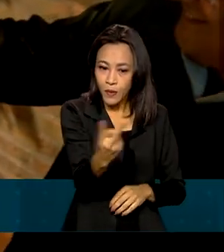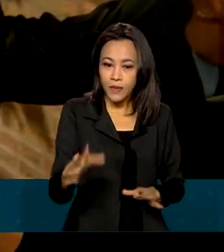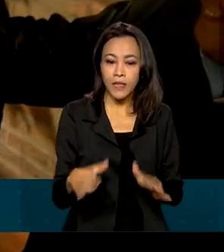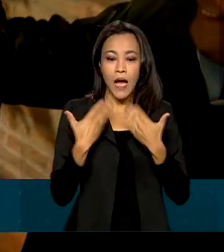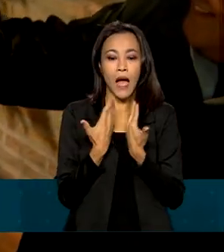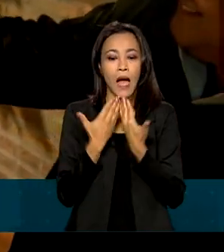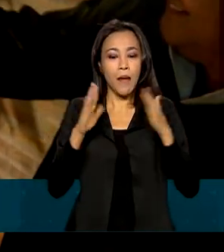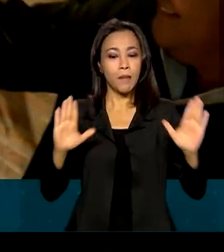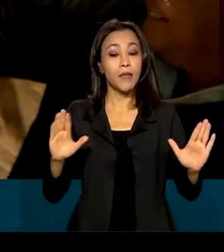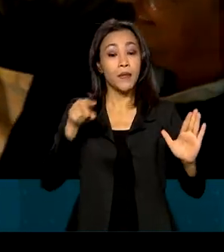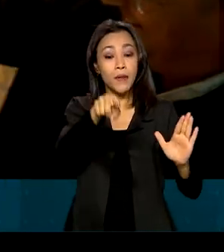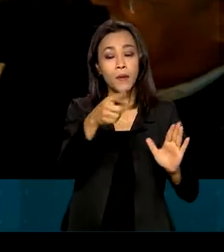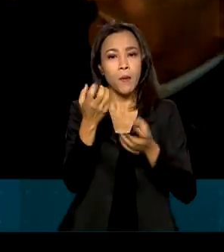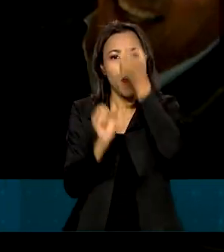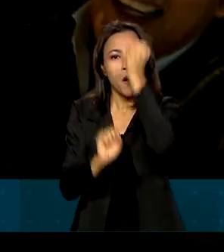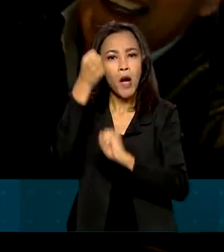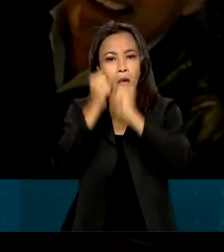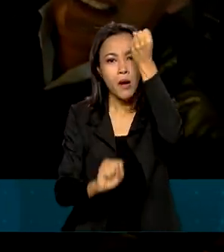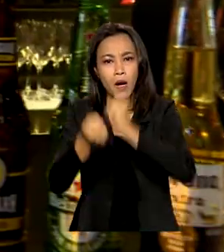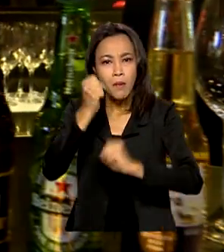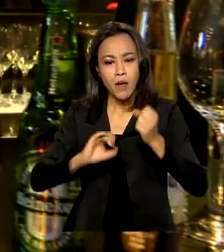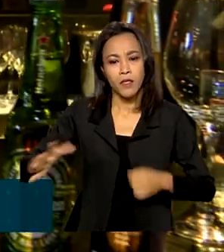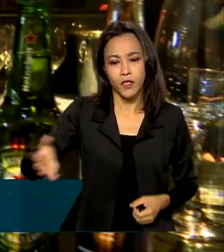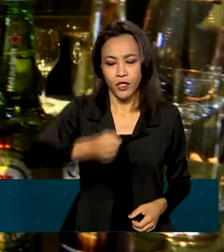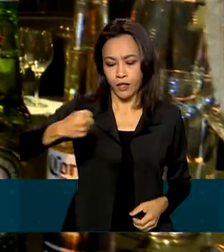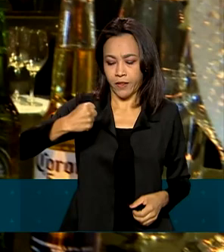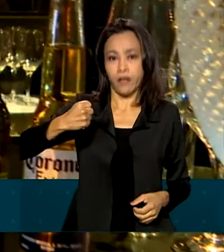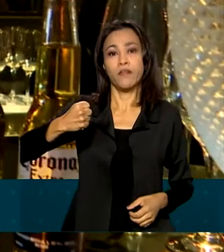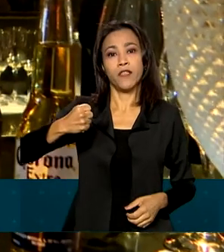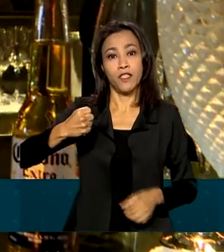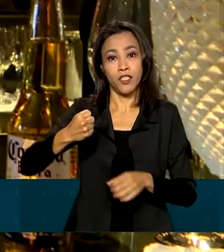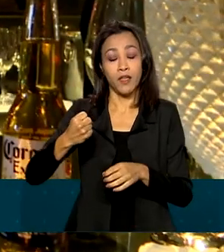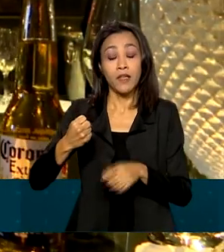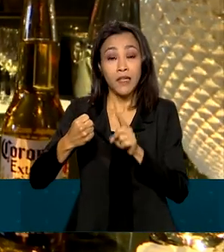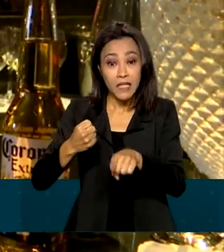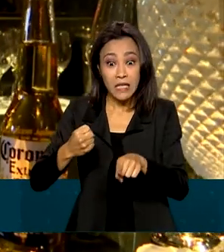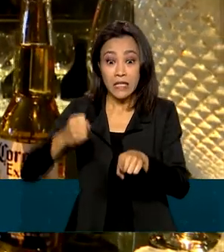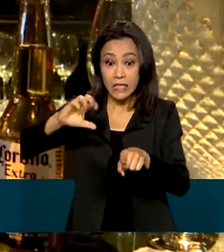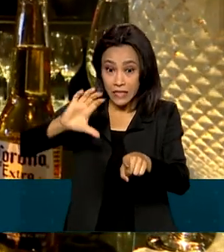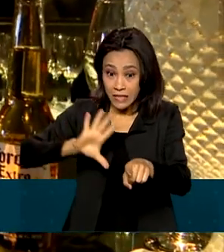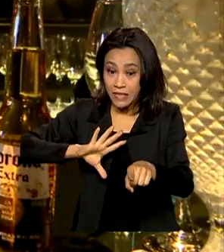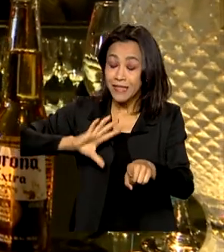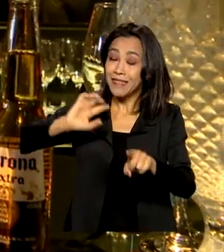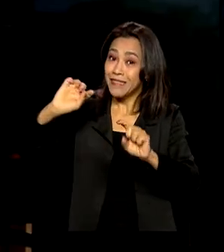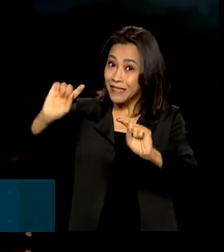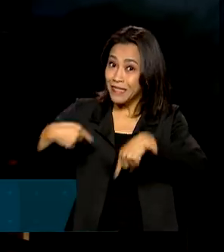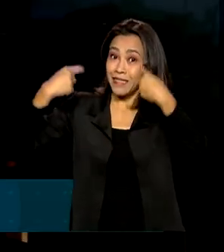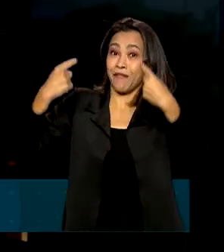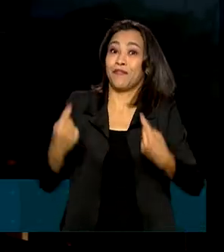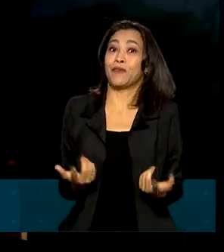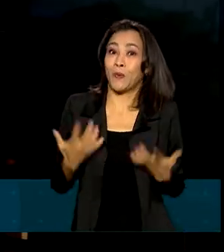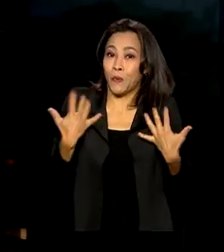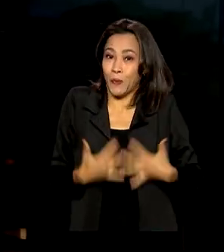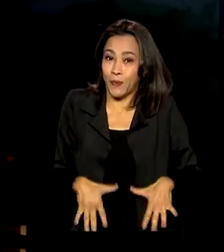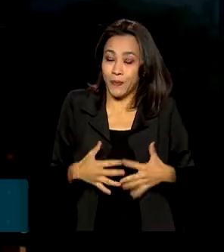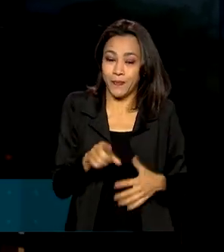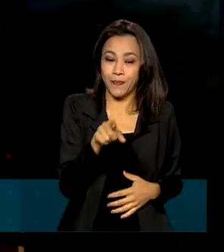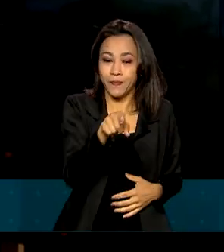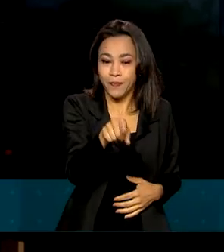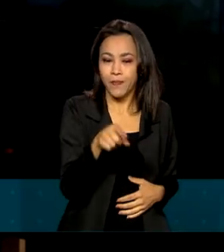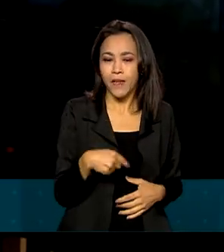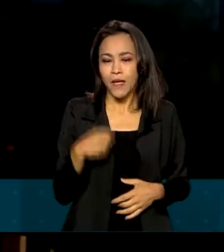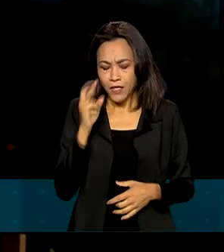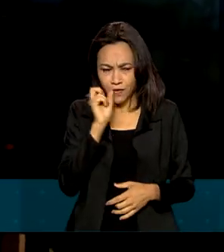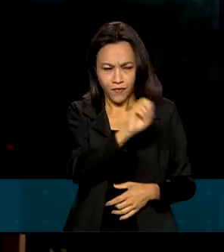cervejaria em 2014 no Rio de Janeiro e encaram os desafios de serem micro cervejeiros. A gente vê